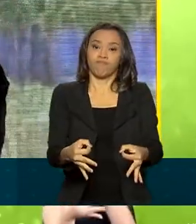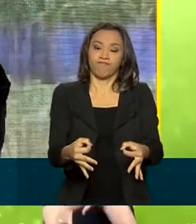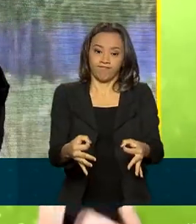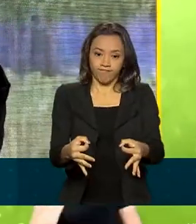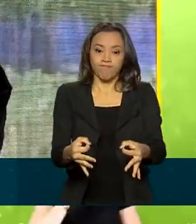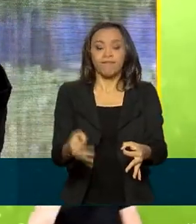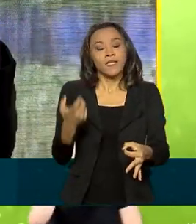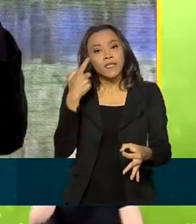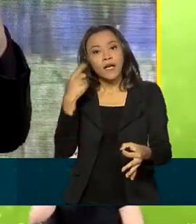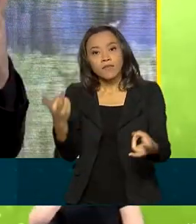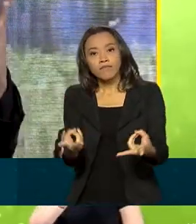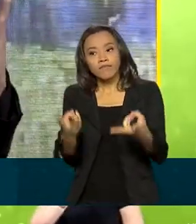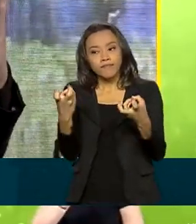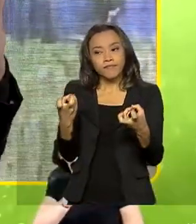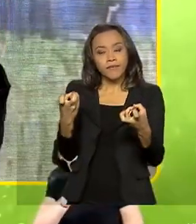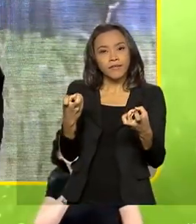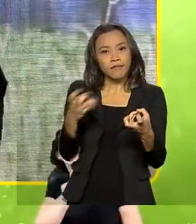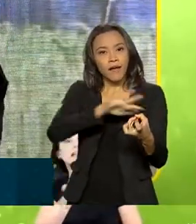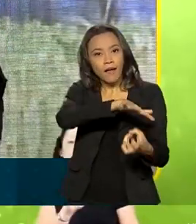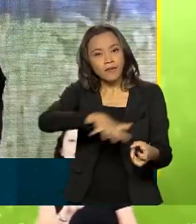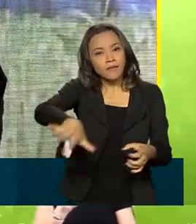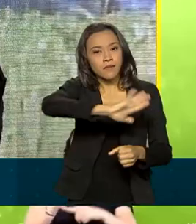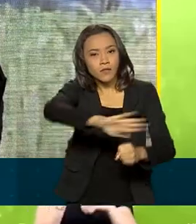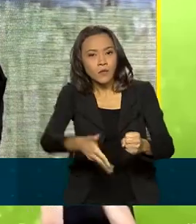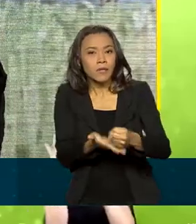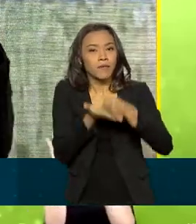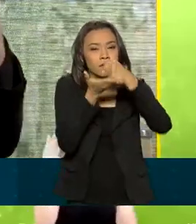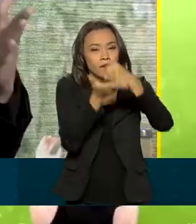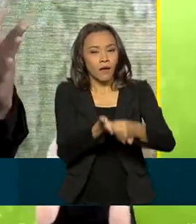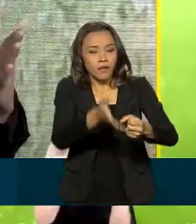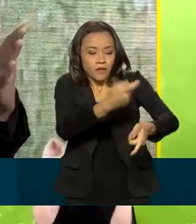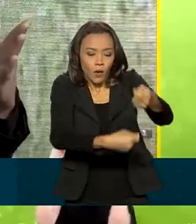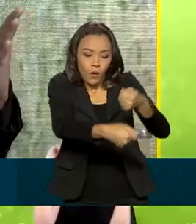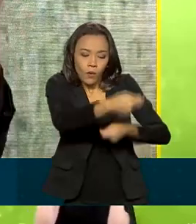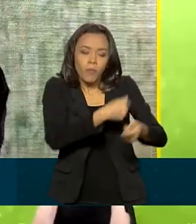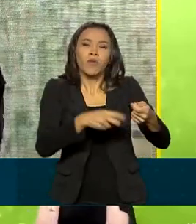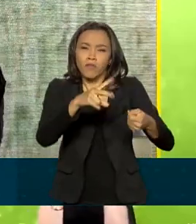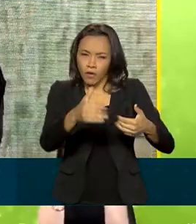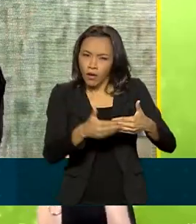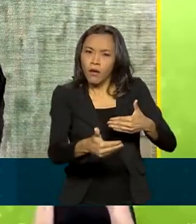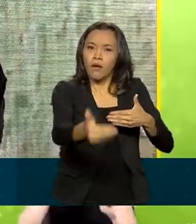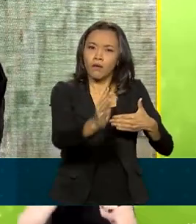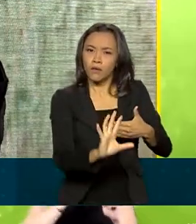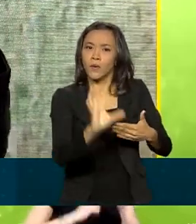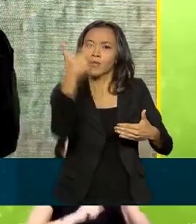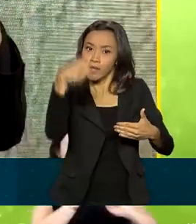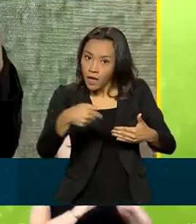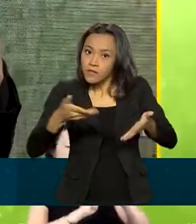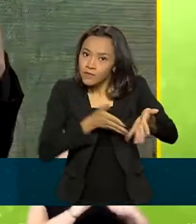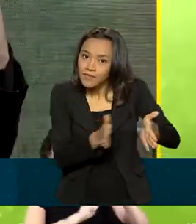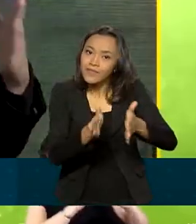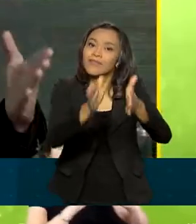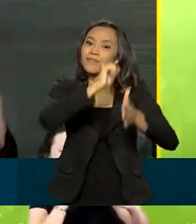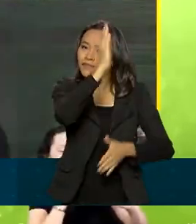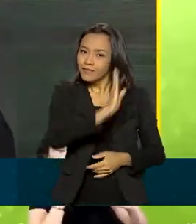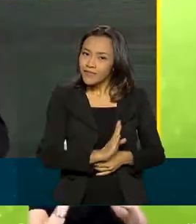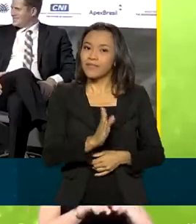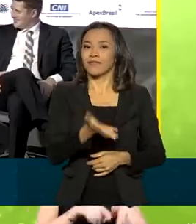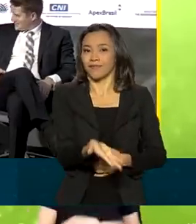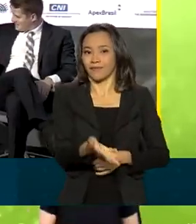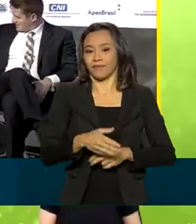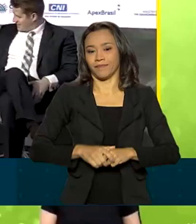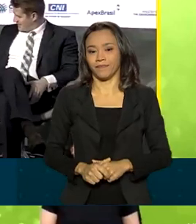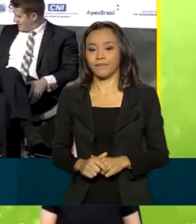e está enxergando essa economia verde como algo que vai acontecer, como um caminho que o Brasil já está e é um caminho sem